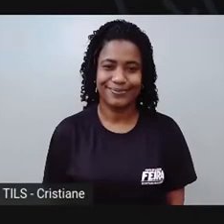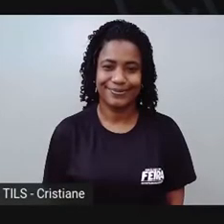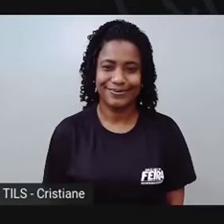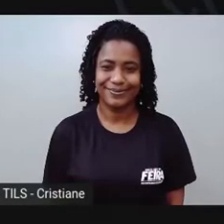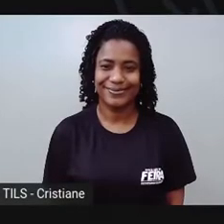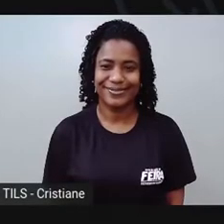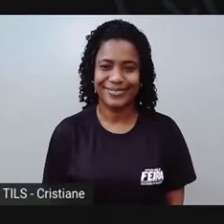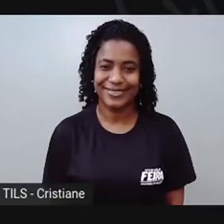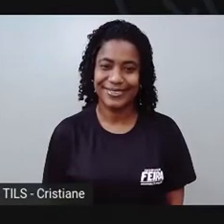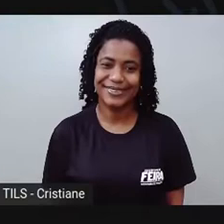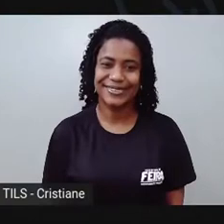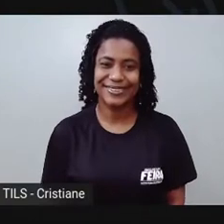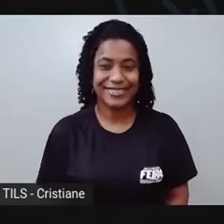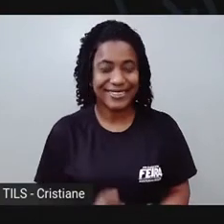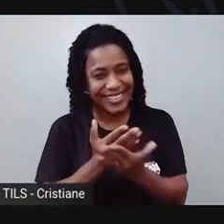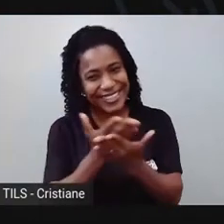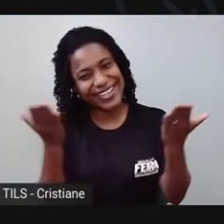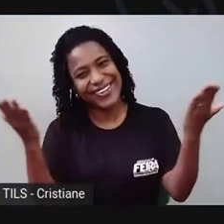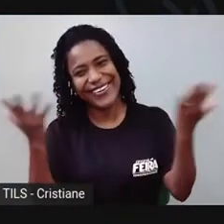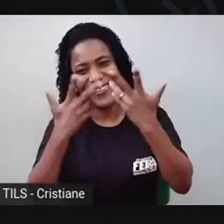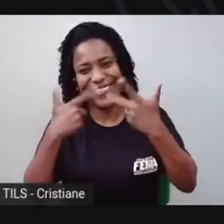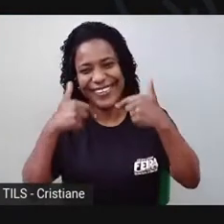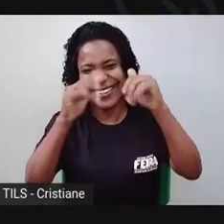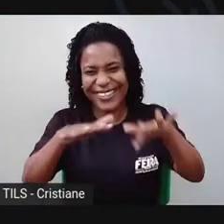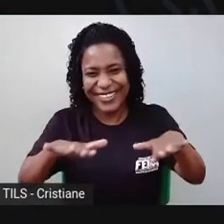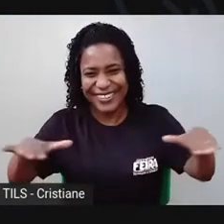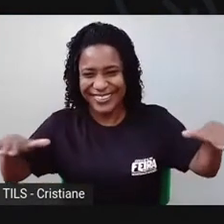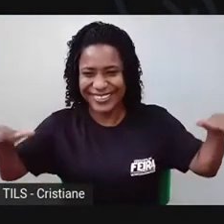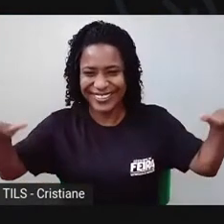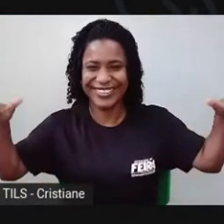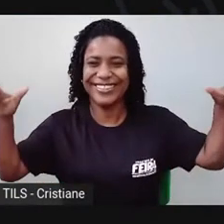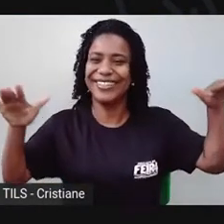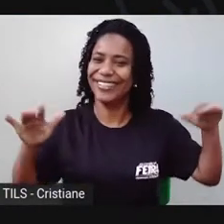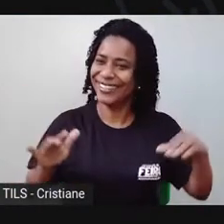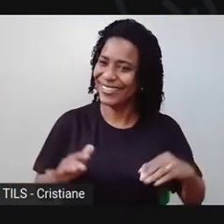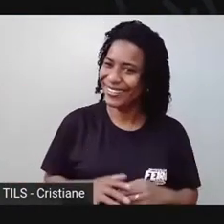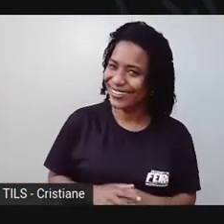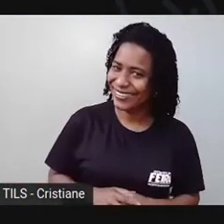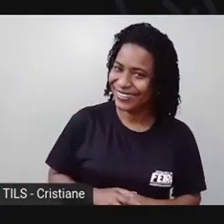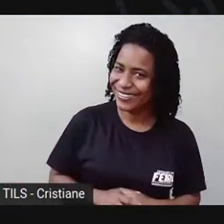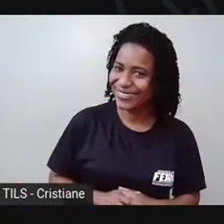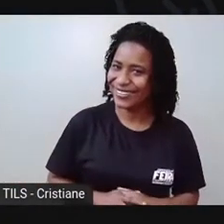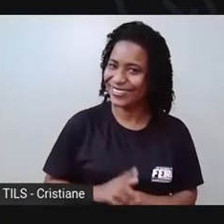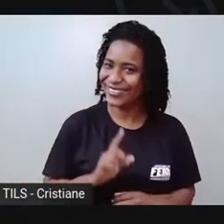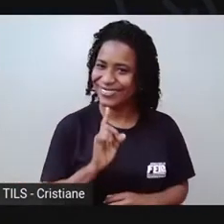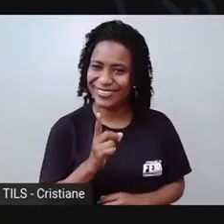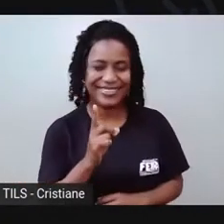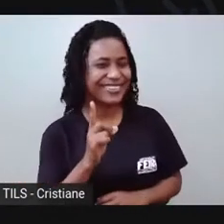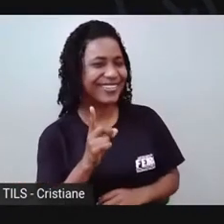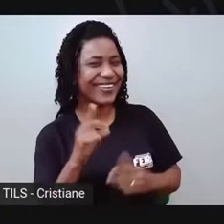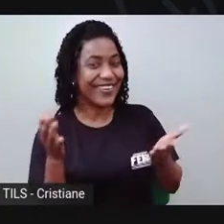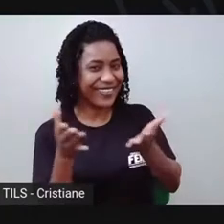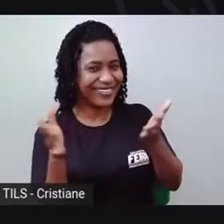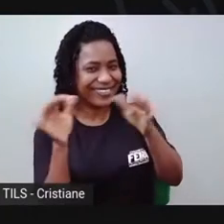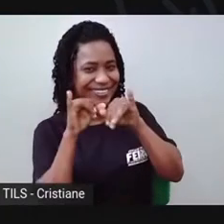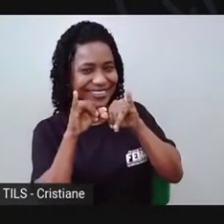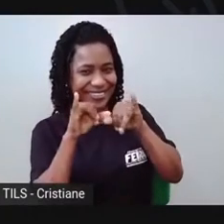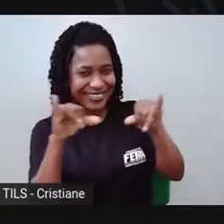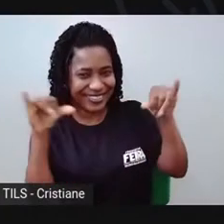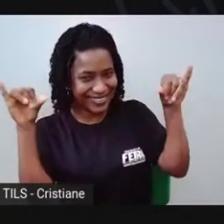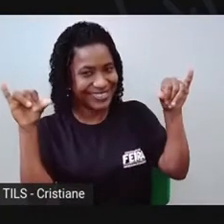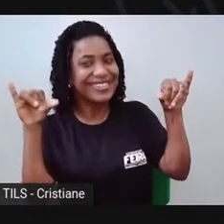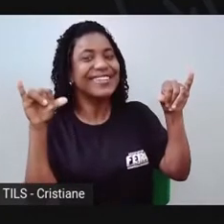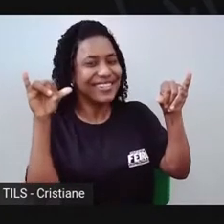Olá, meninada! Ah, a Proelisa tem mais novidade hoje! Tem sim!